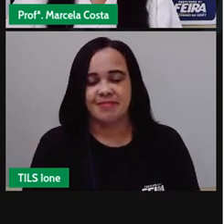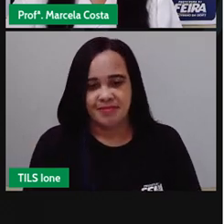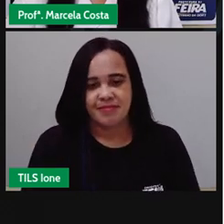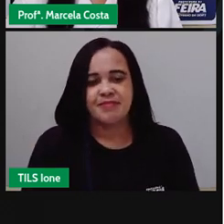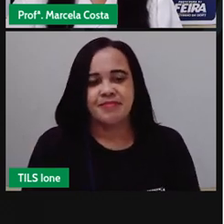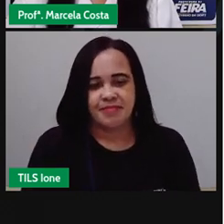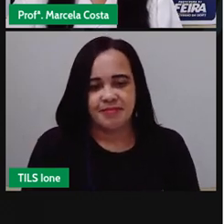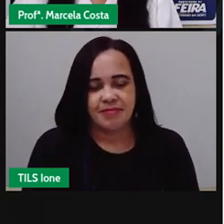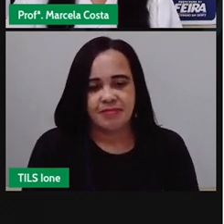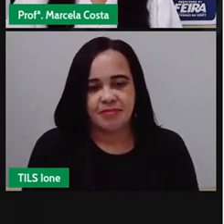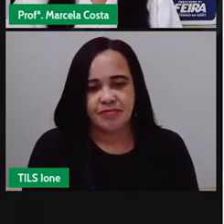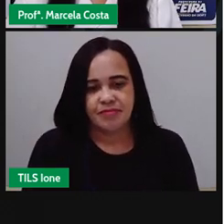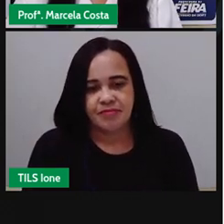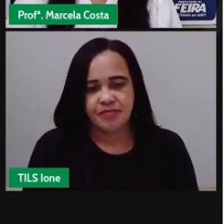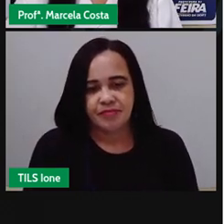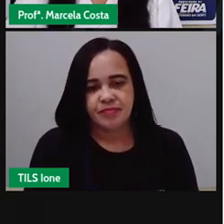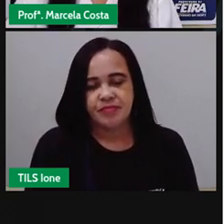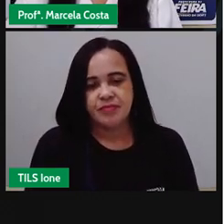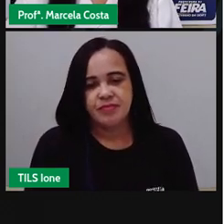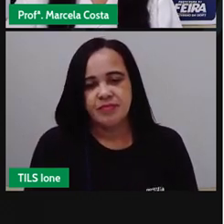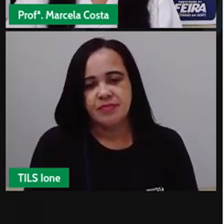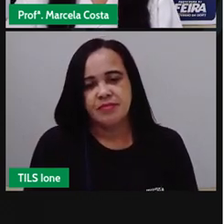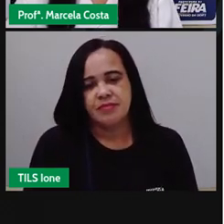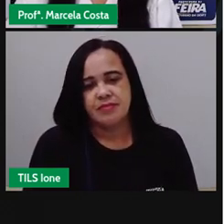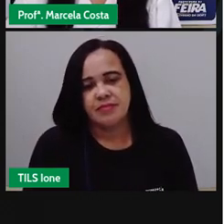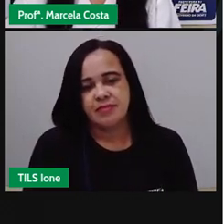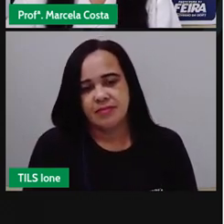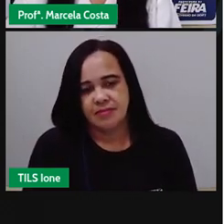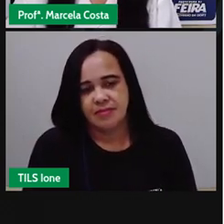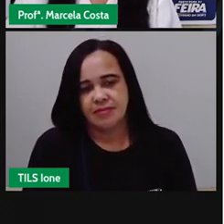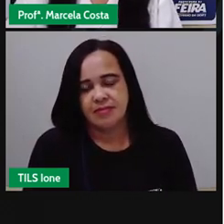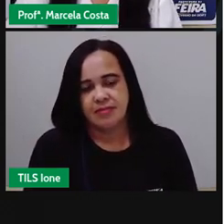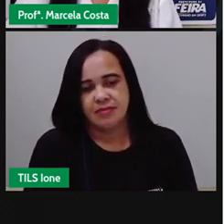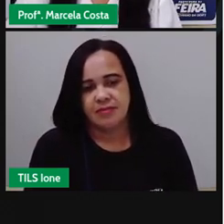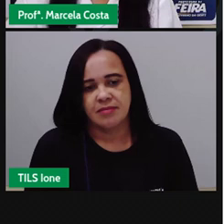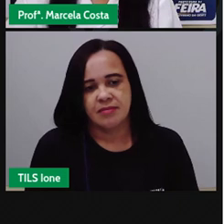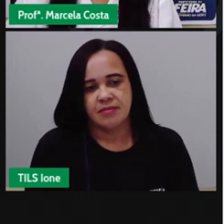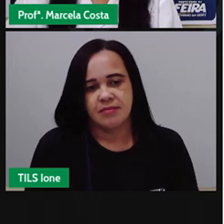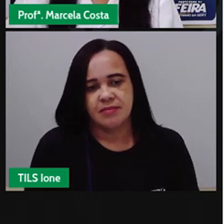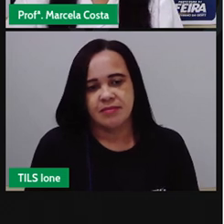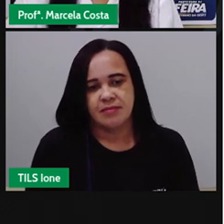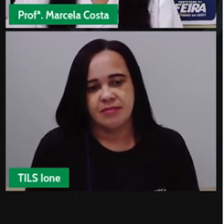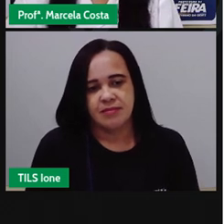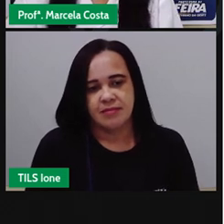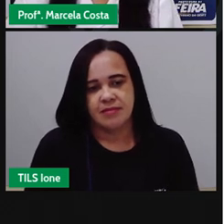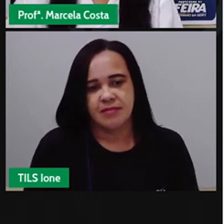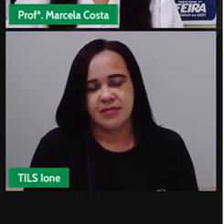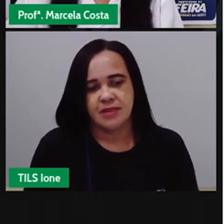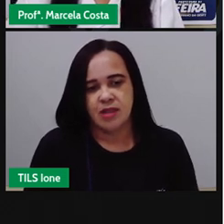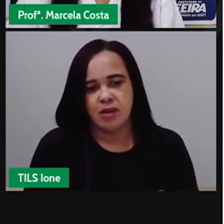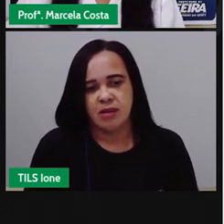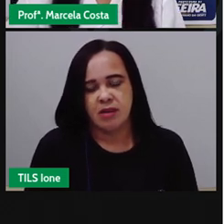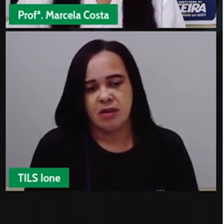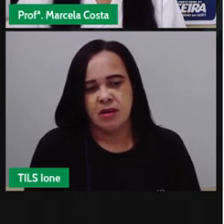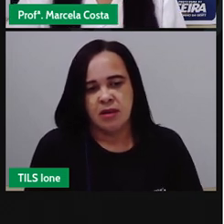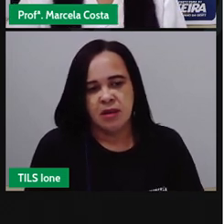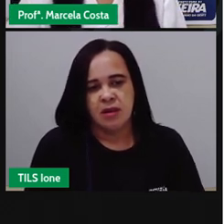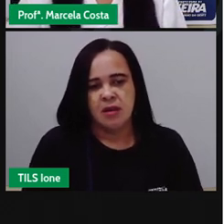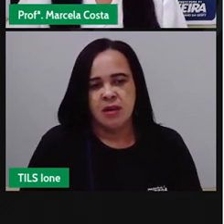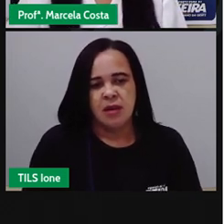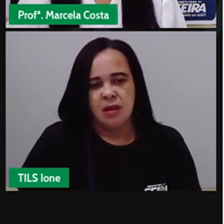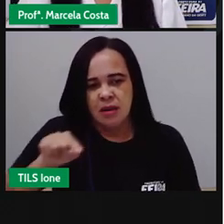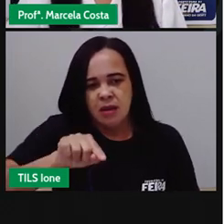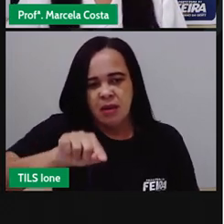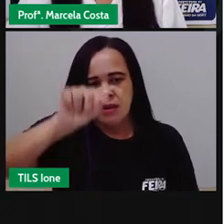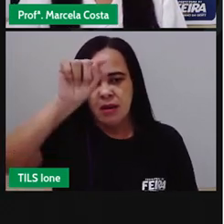vertical e uma linha na horizontal então a linha vertical